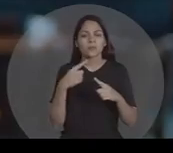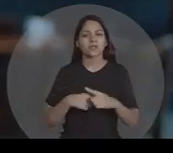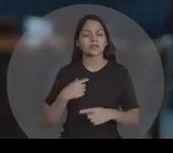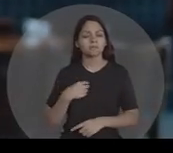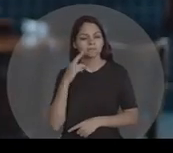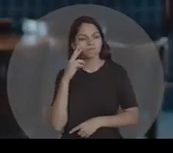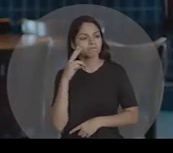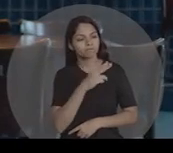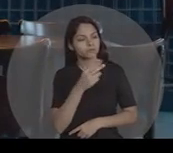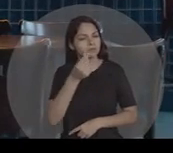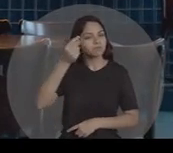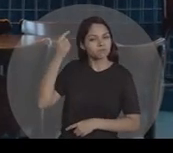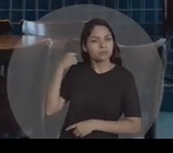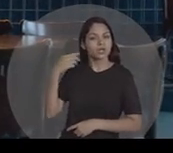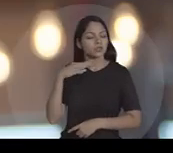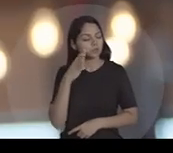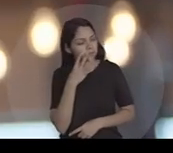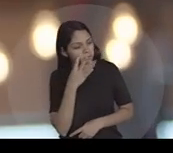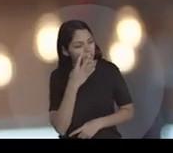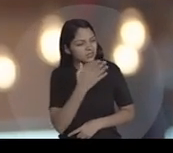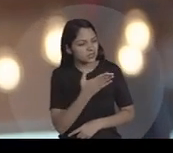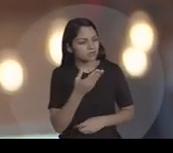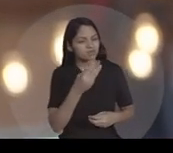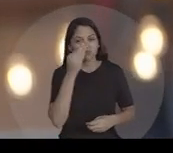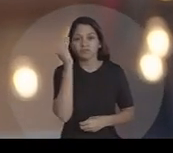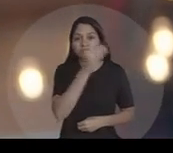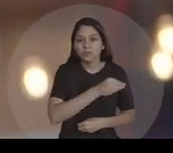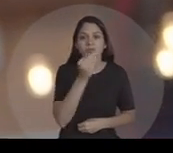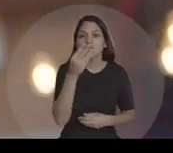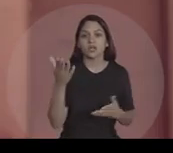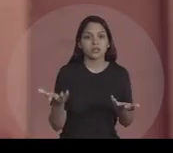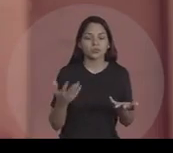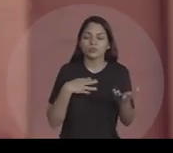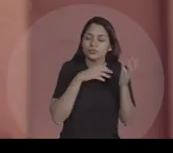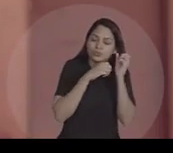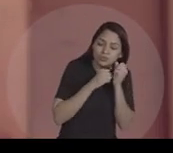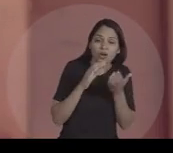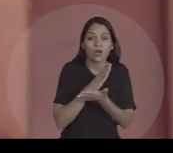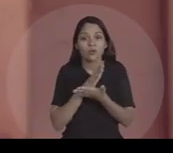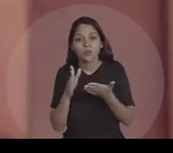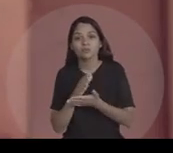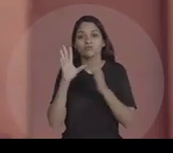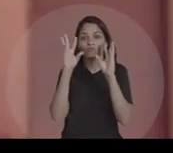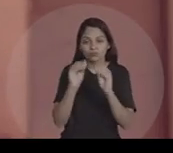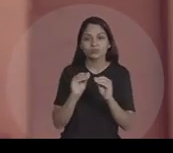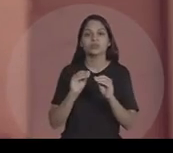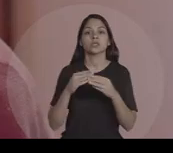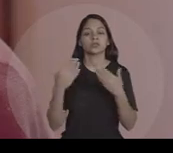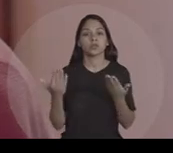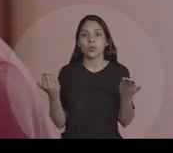Porque eu vi aquele lugar enquanto ele ainda era abandonado Eu cheguei a dormir lá algumas